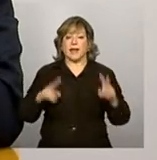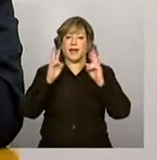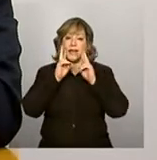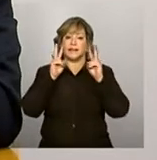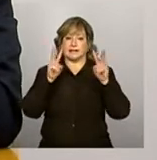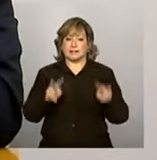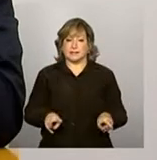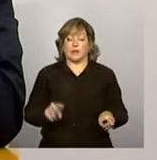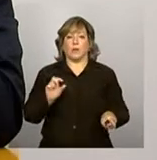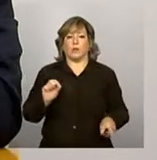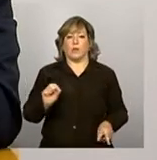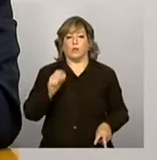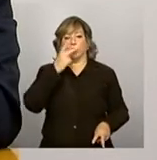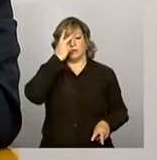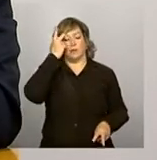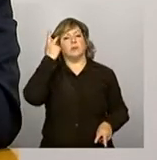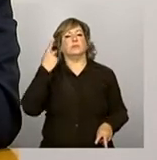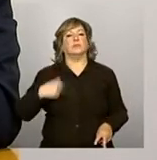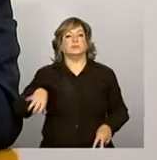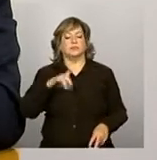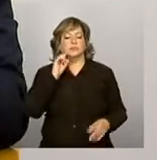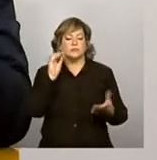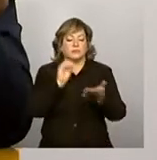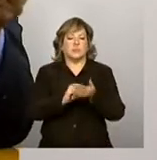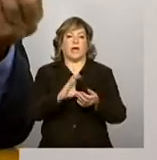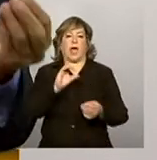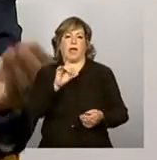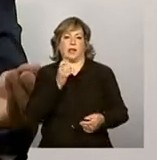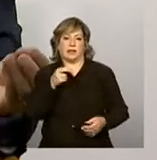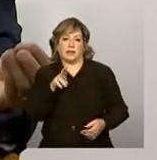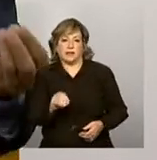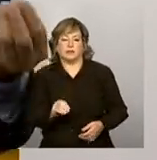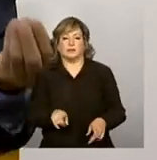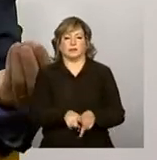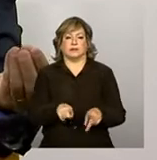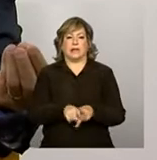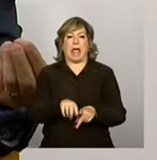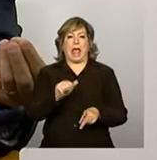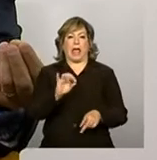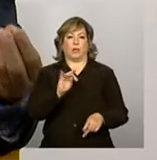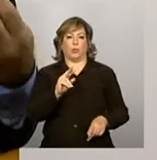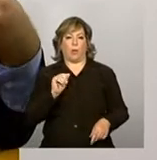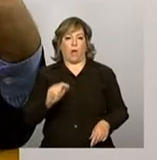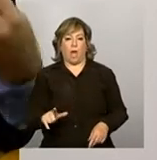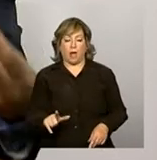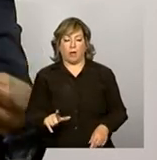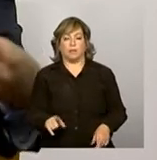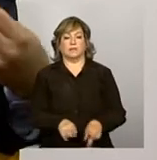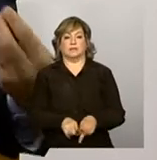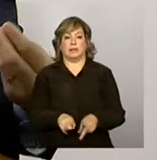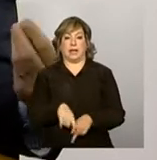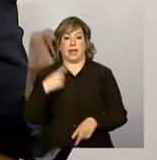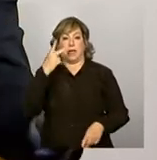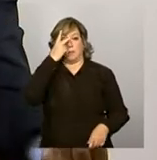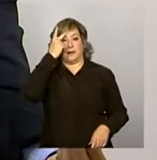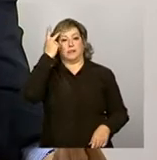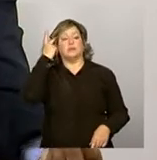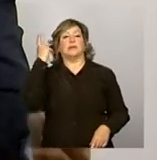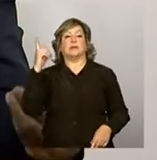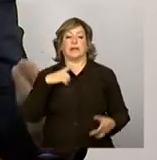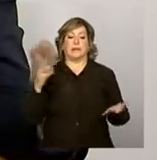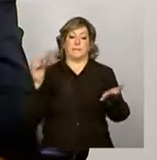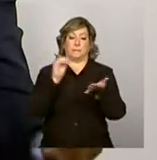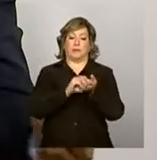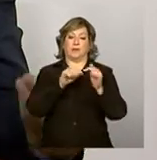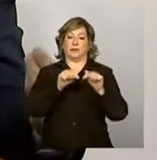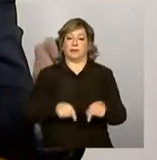na cobertura do cadastro, na atualização cadastral. O é atualização cadastral? As pessoas que estão inscritas,